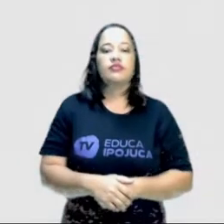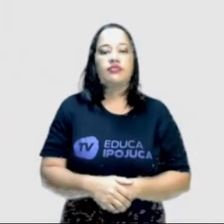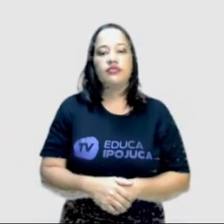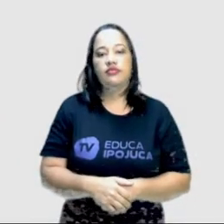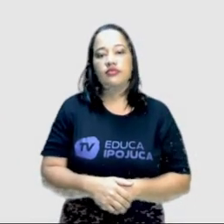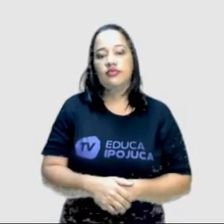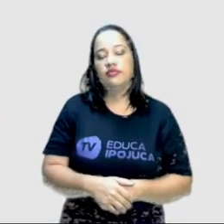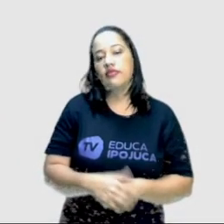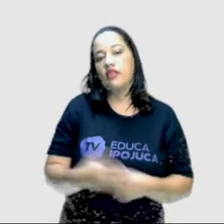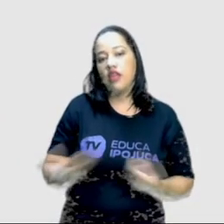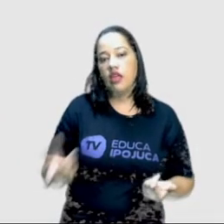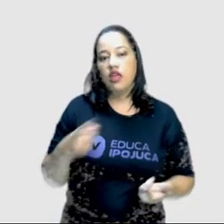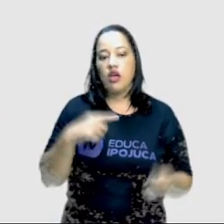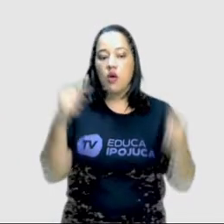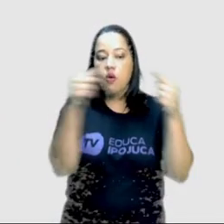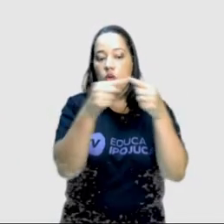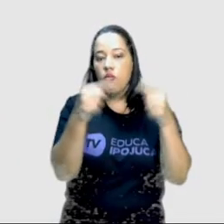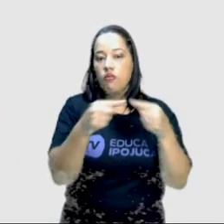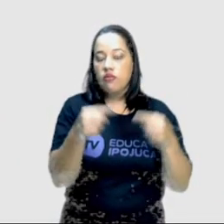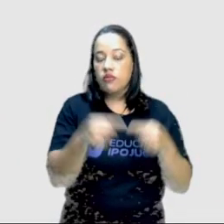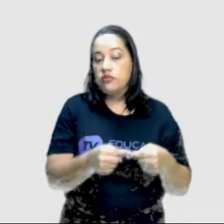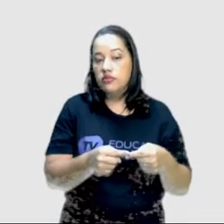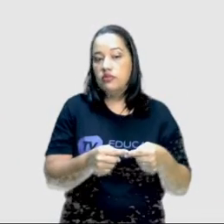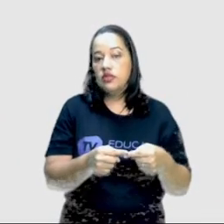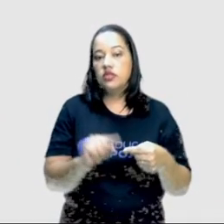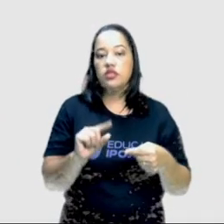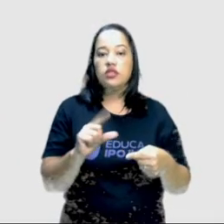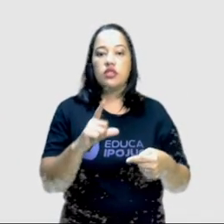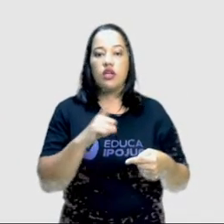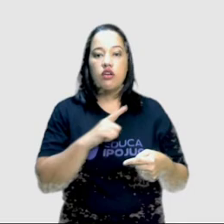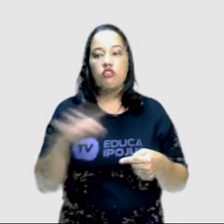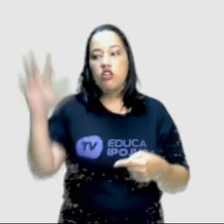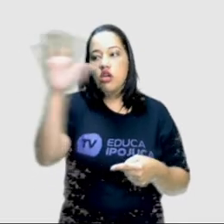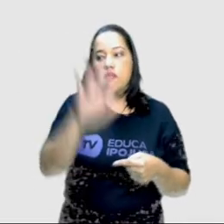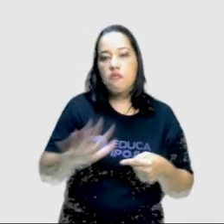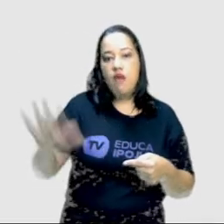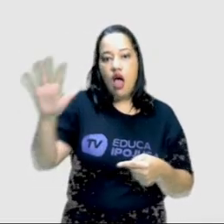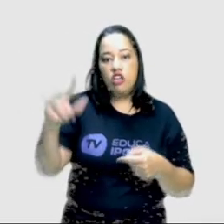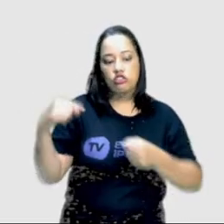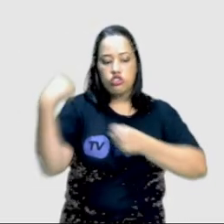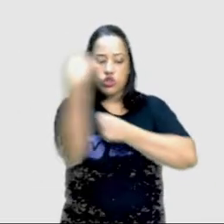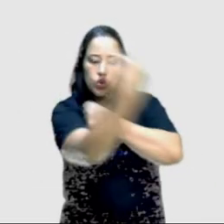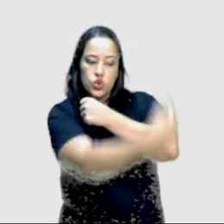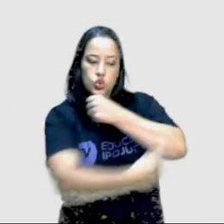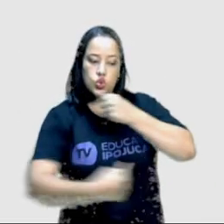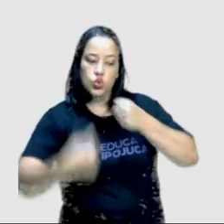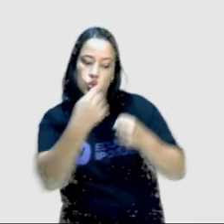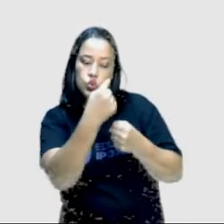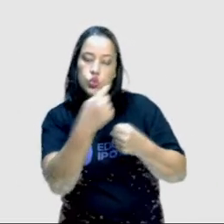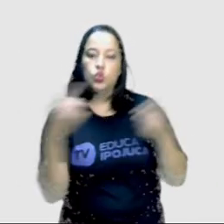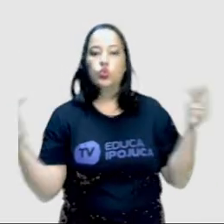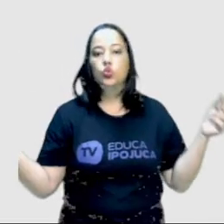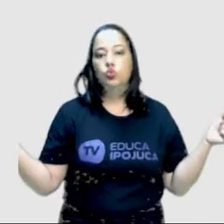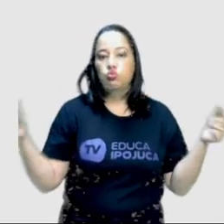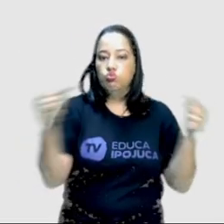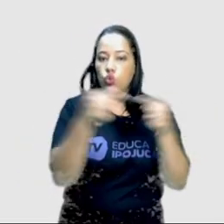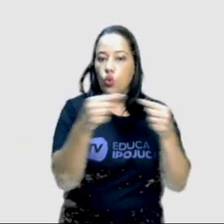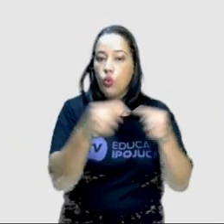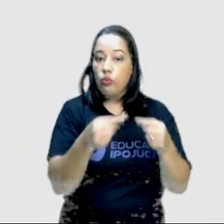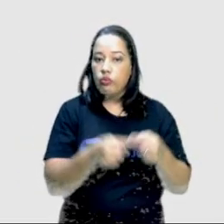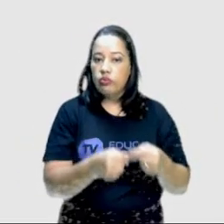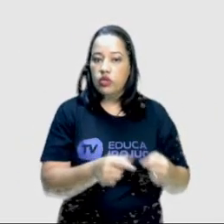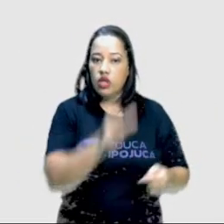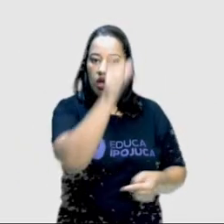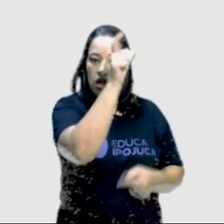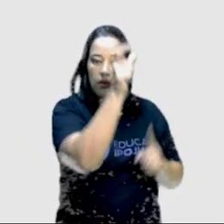Qual a relação entre o slogan e a imagem do escudo? Se o escudo sendo segurado pelo